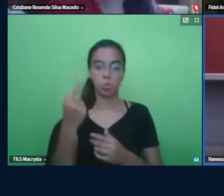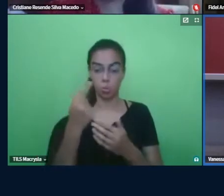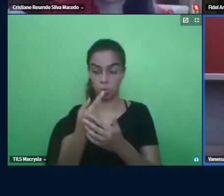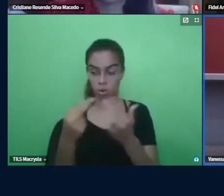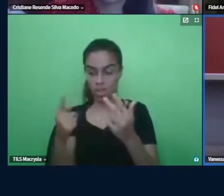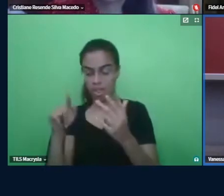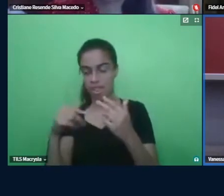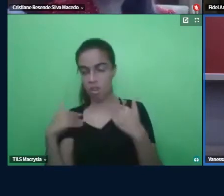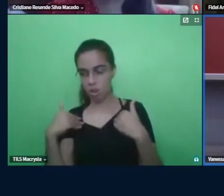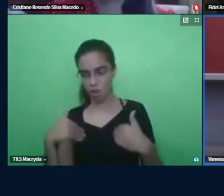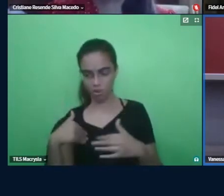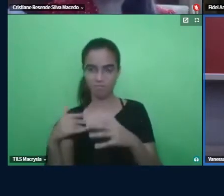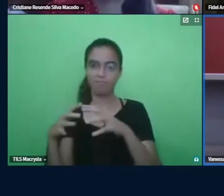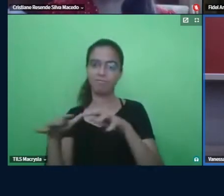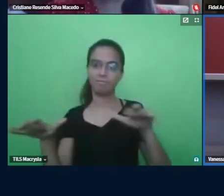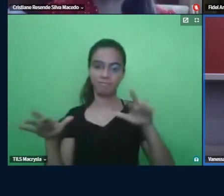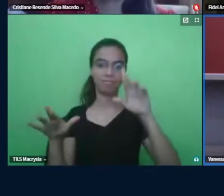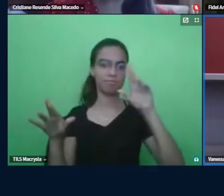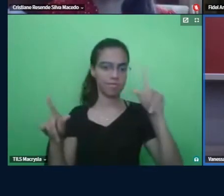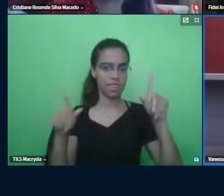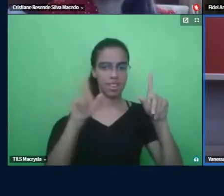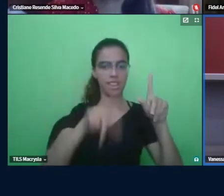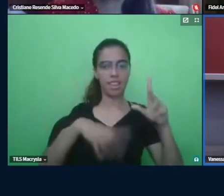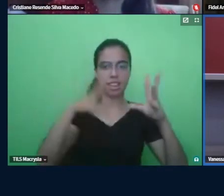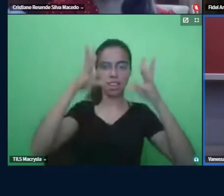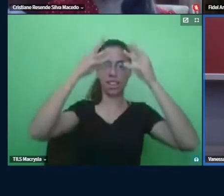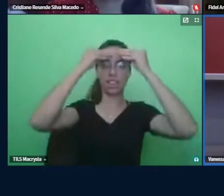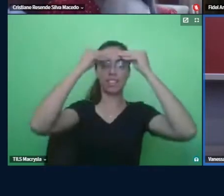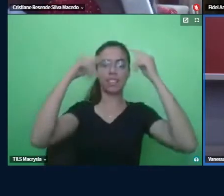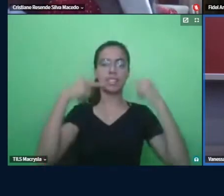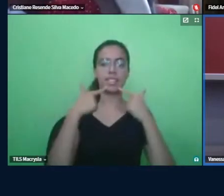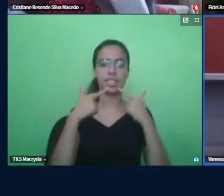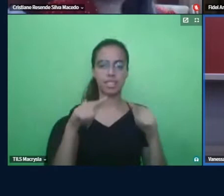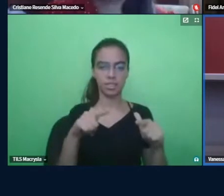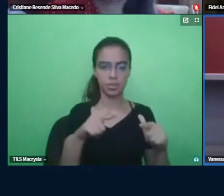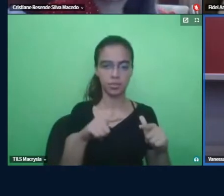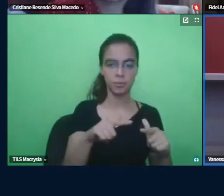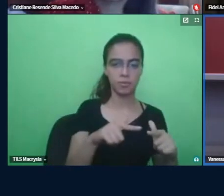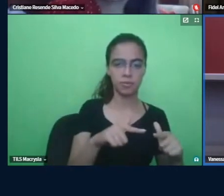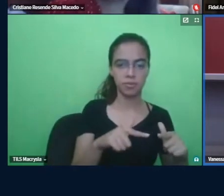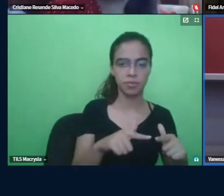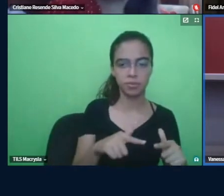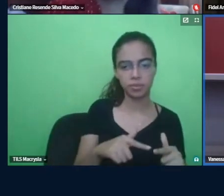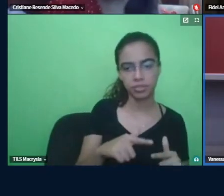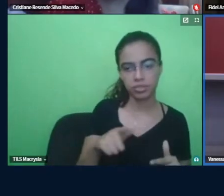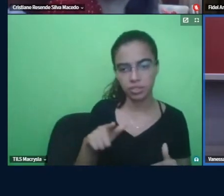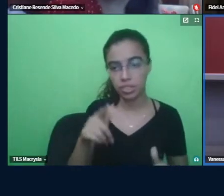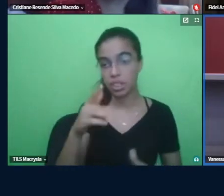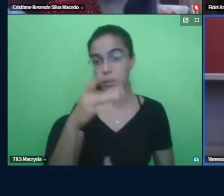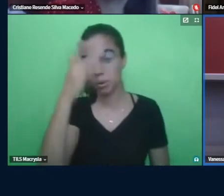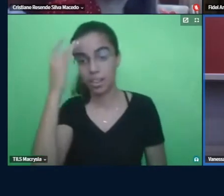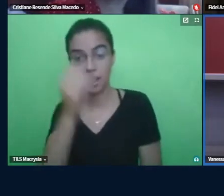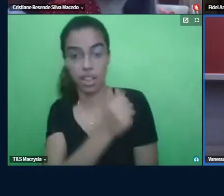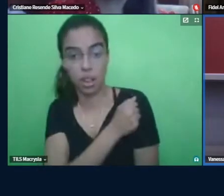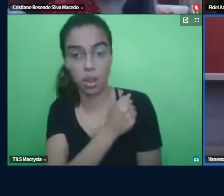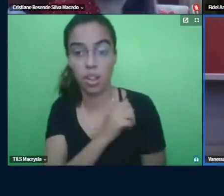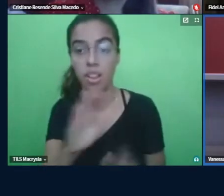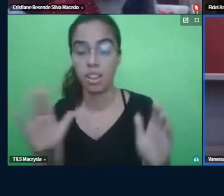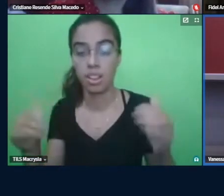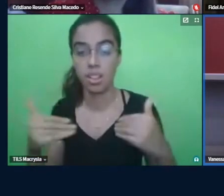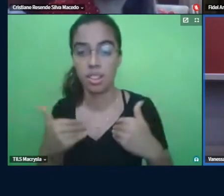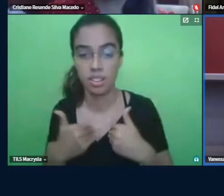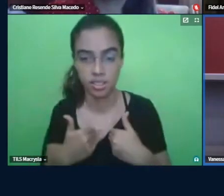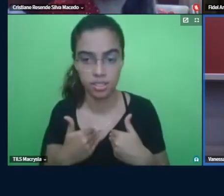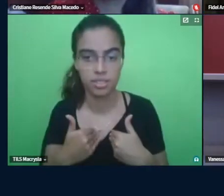coisa é aquisição de língua, né? O nosso aprendiz com autismo, ele não tem um déficit em